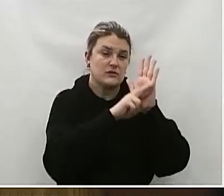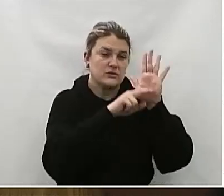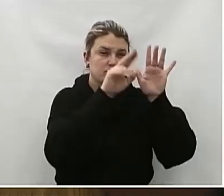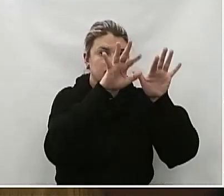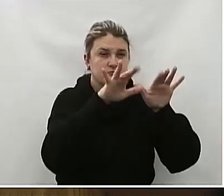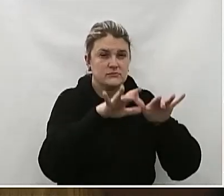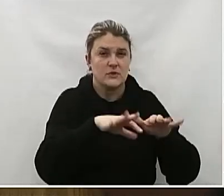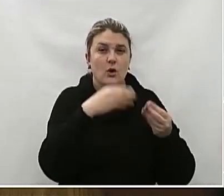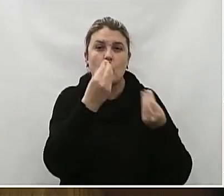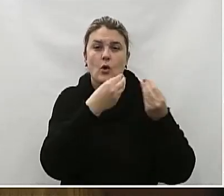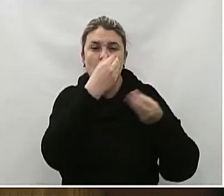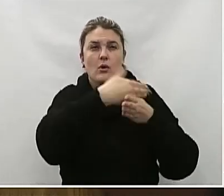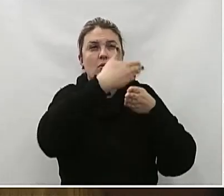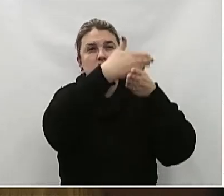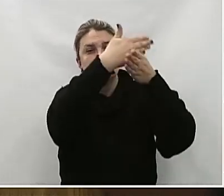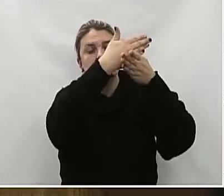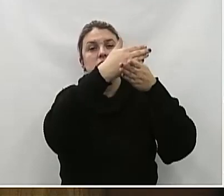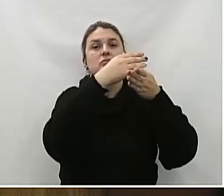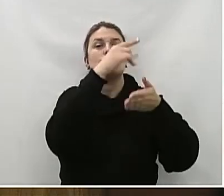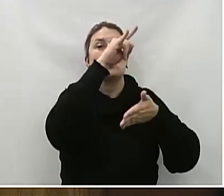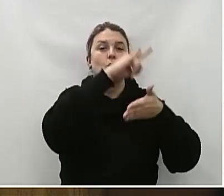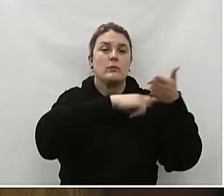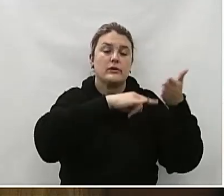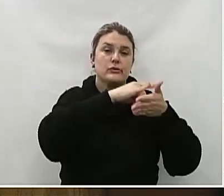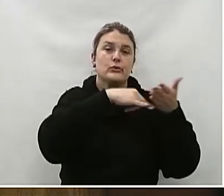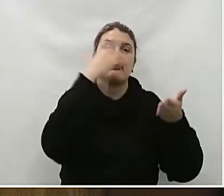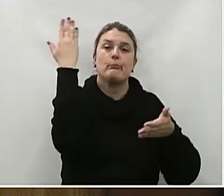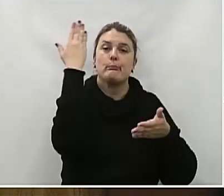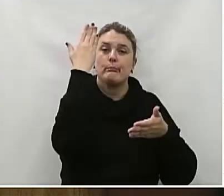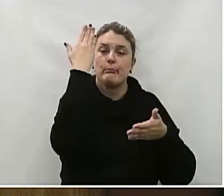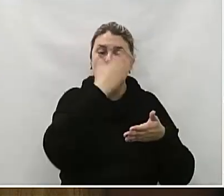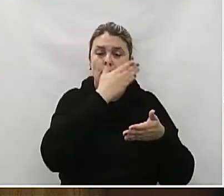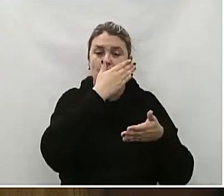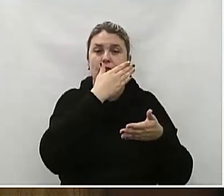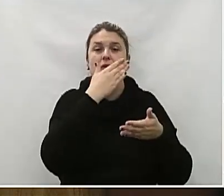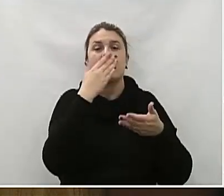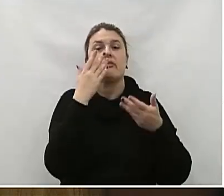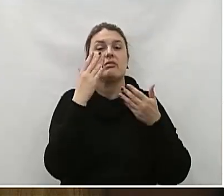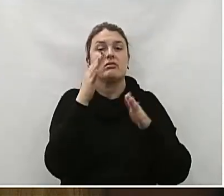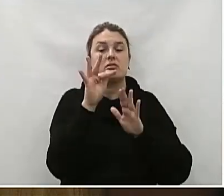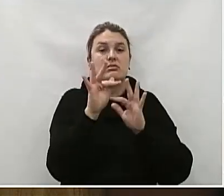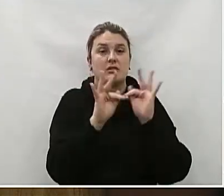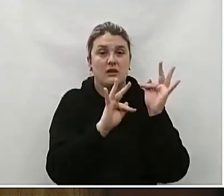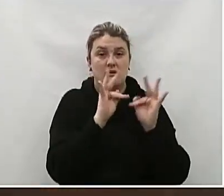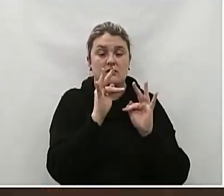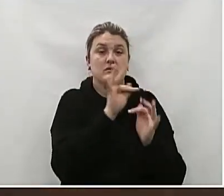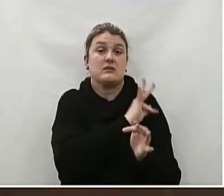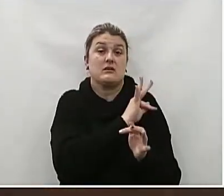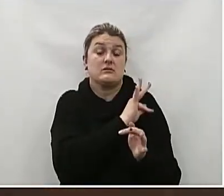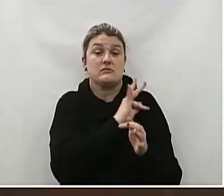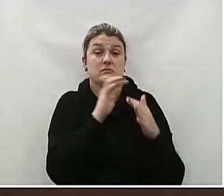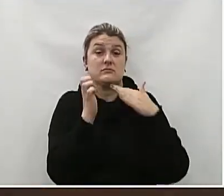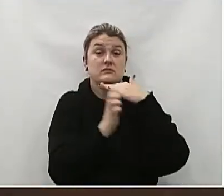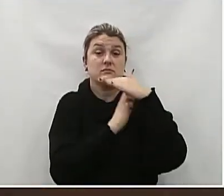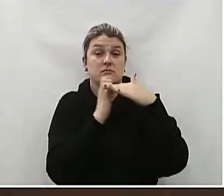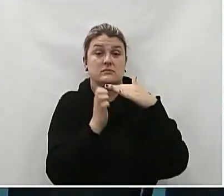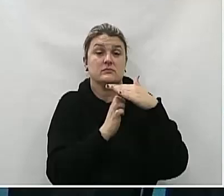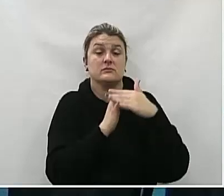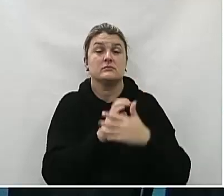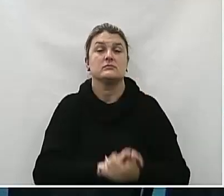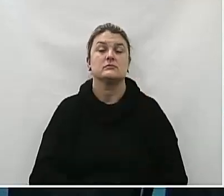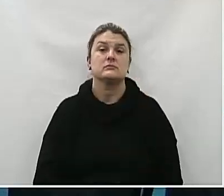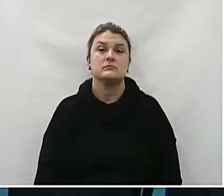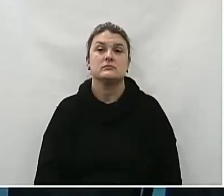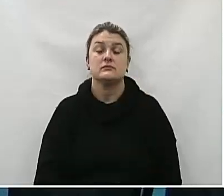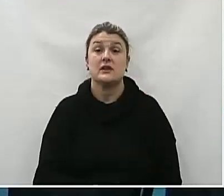obra 8. Documentação Que comprove A expertise Técnica Da empresa Em discussão Tem votação